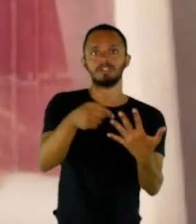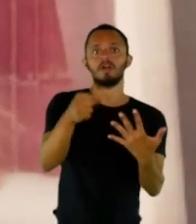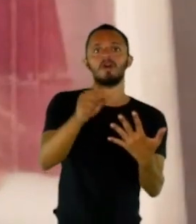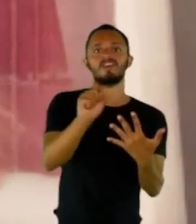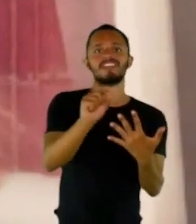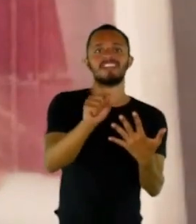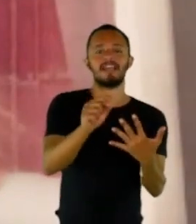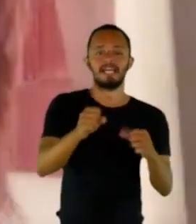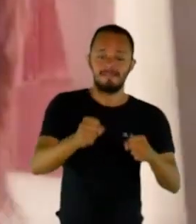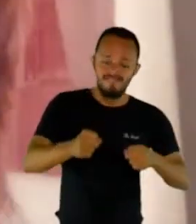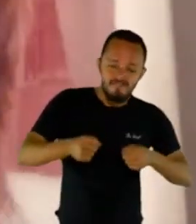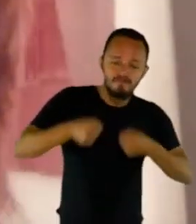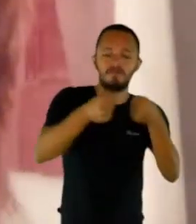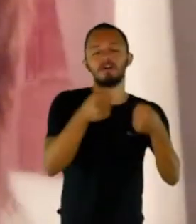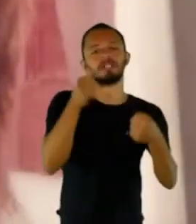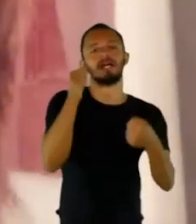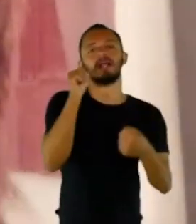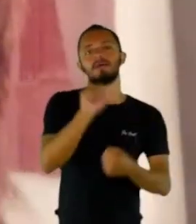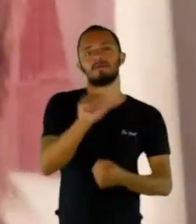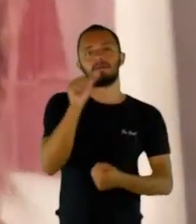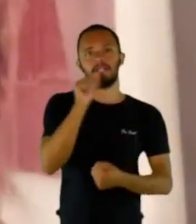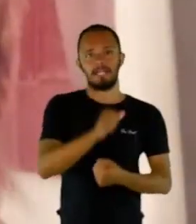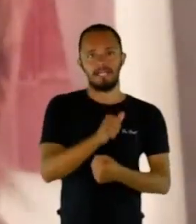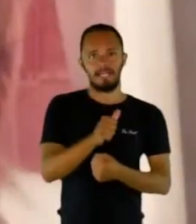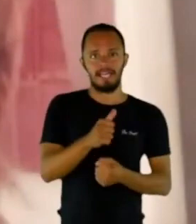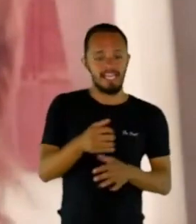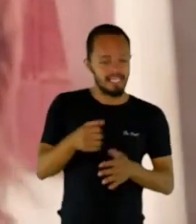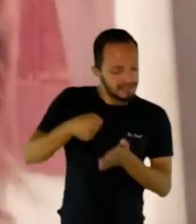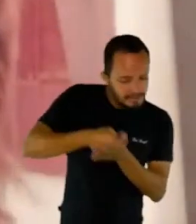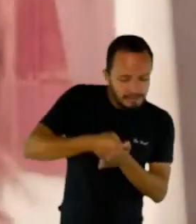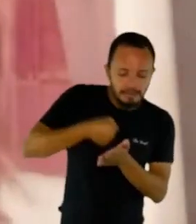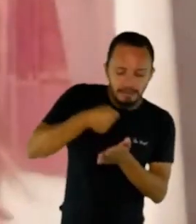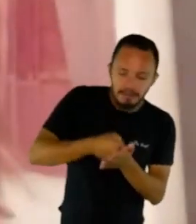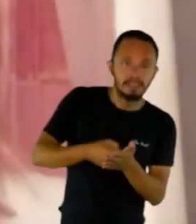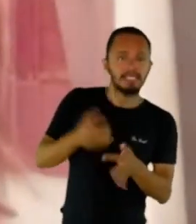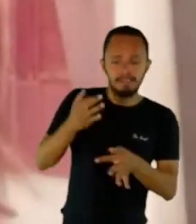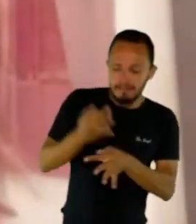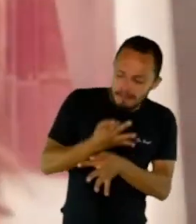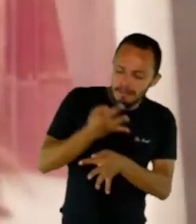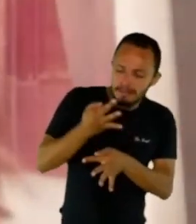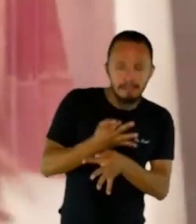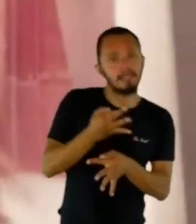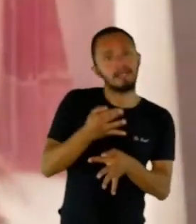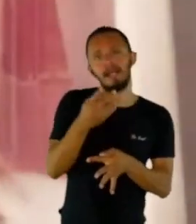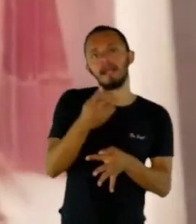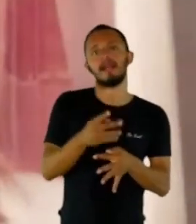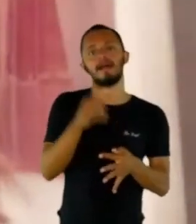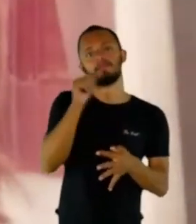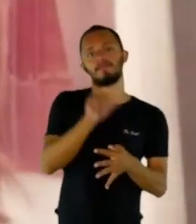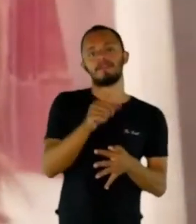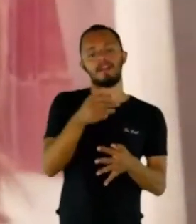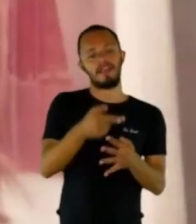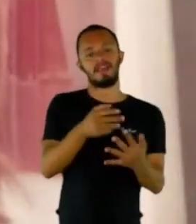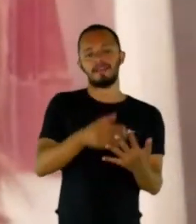que une essas mulheres e essa determinação e essa força. Então, Ave Maria é absolutamente inédito.